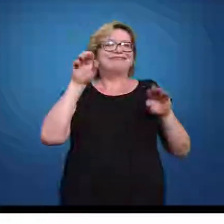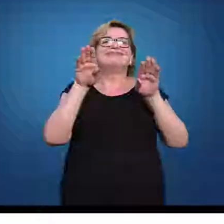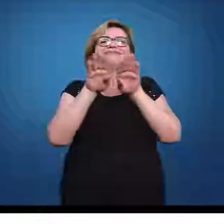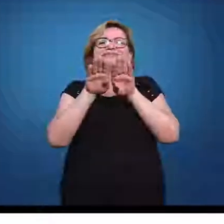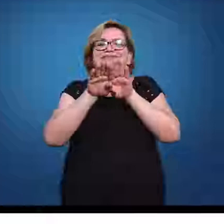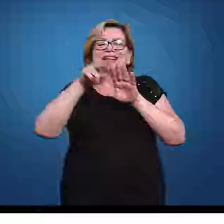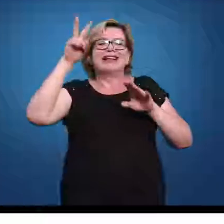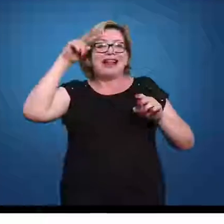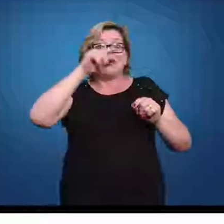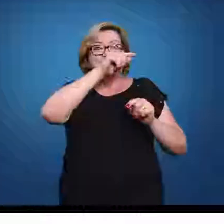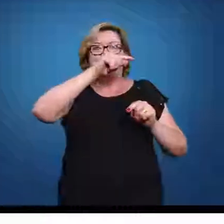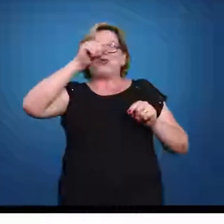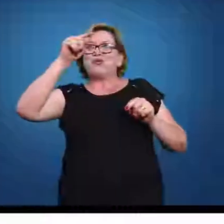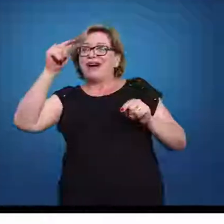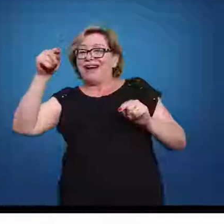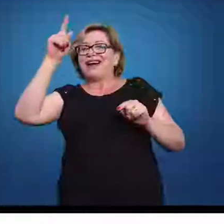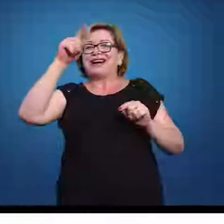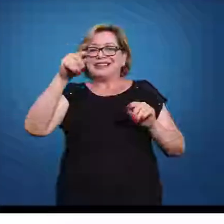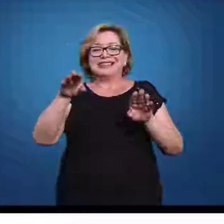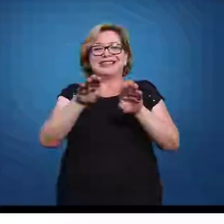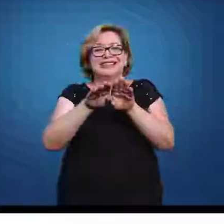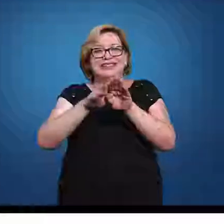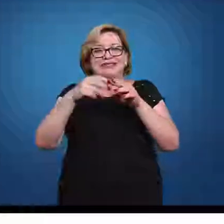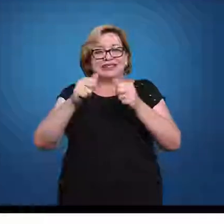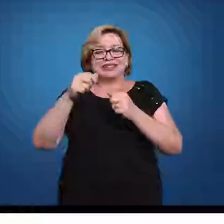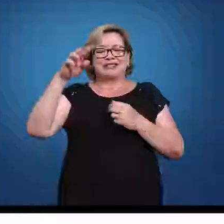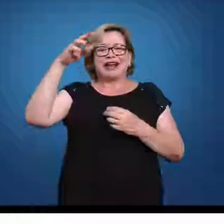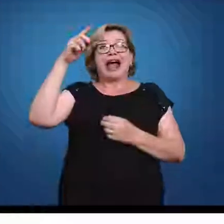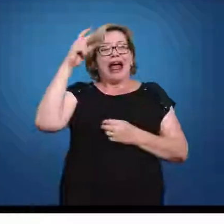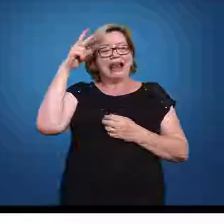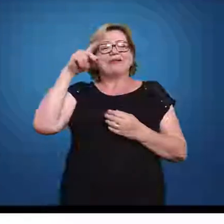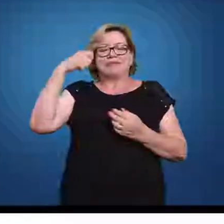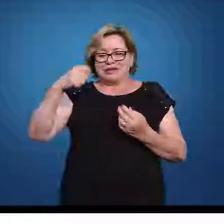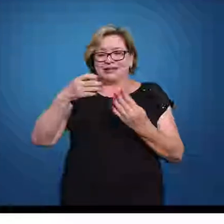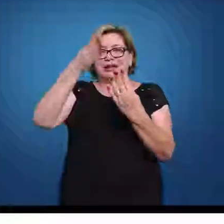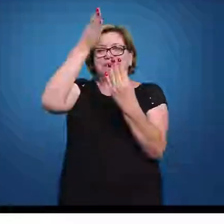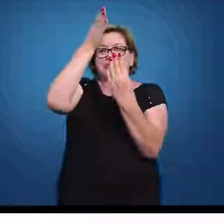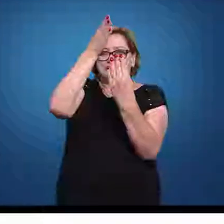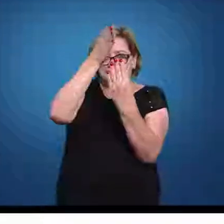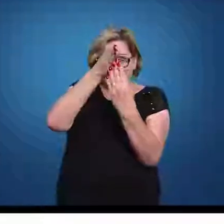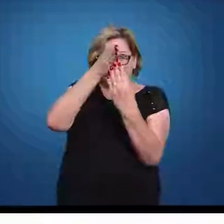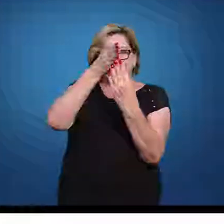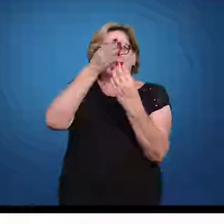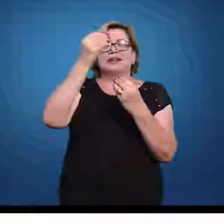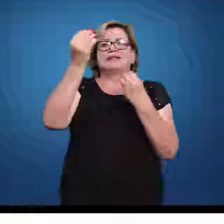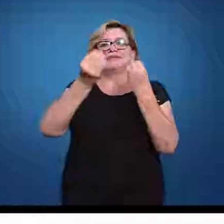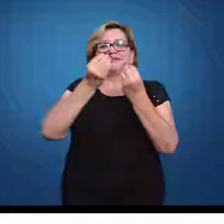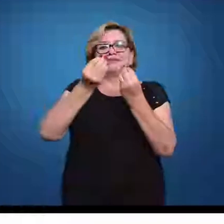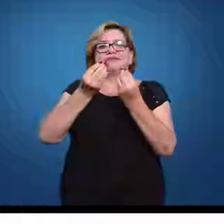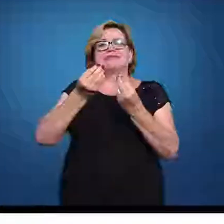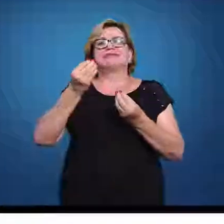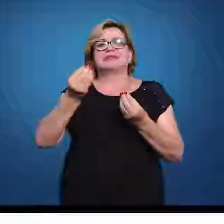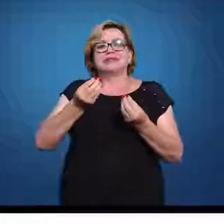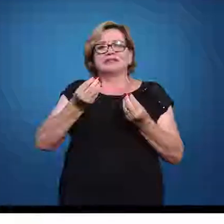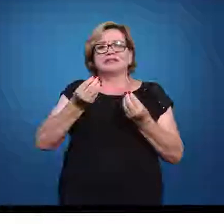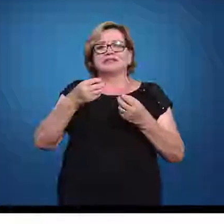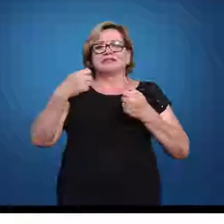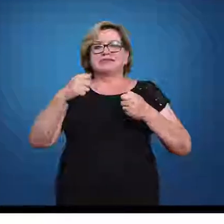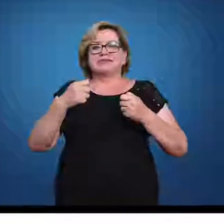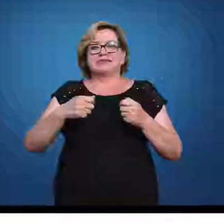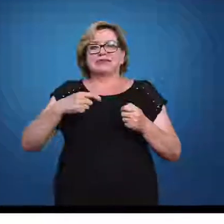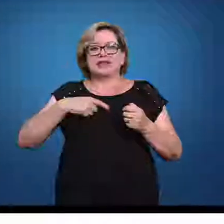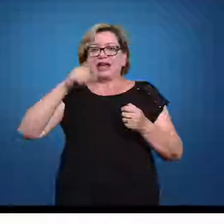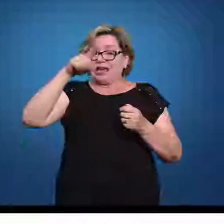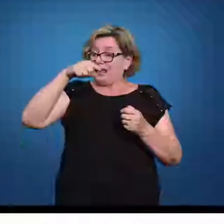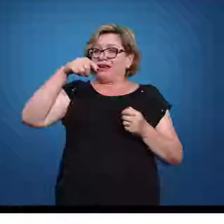lembrar dessa curva aqui. E vai lembrar que você precisa da média ou do desvio padrão. coloquei aqui como notação. Média e desvio padrão